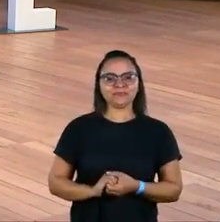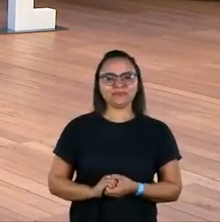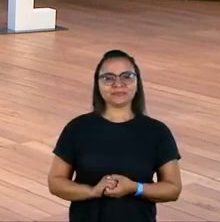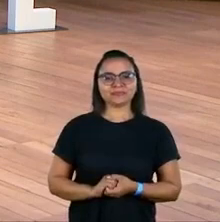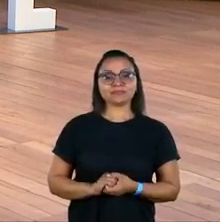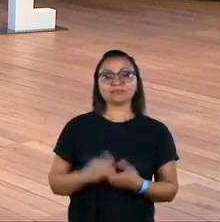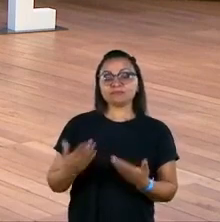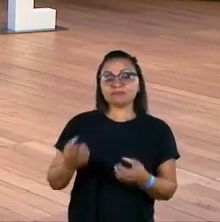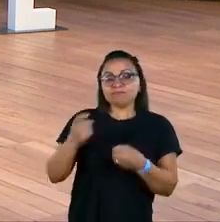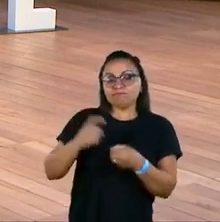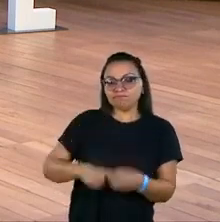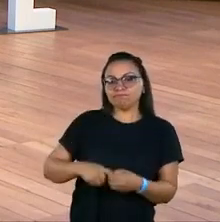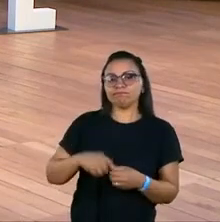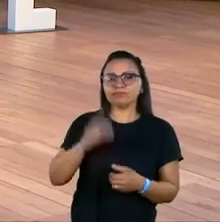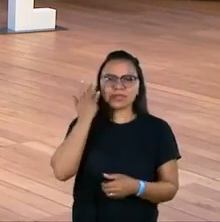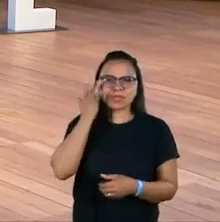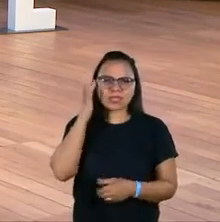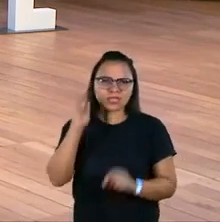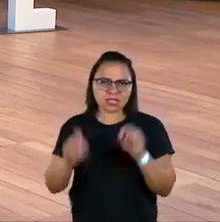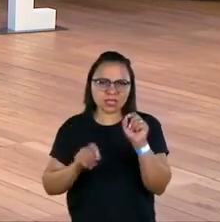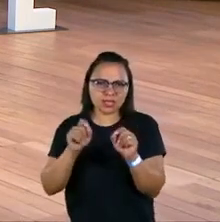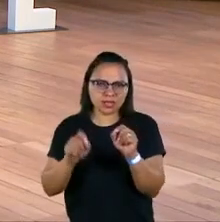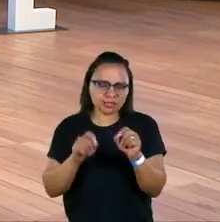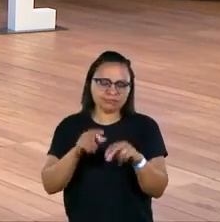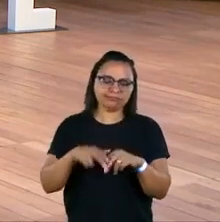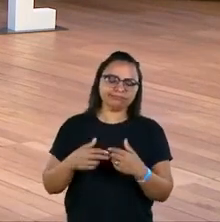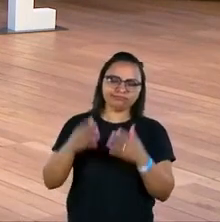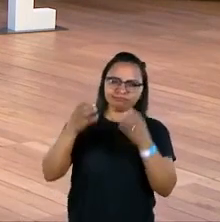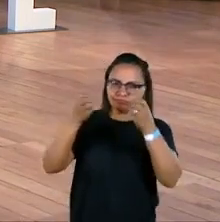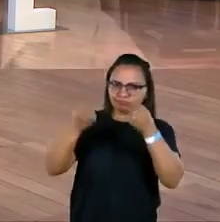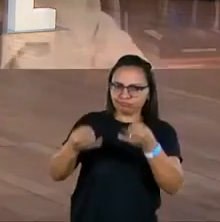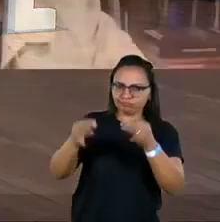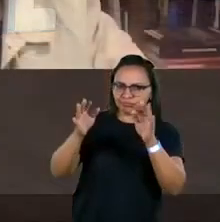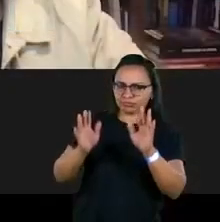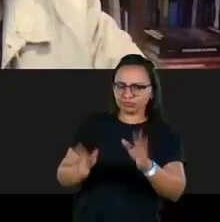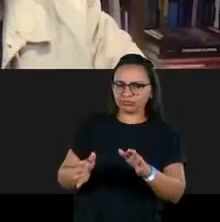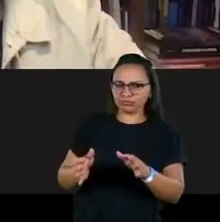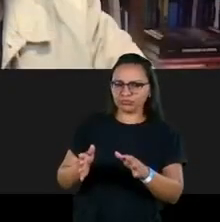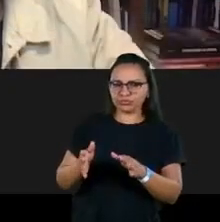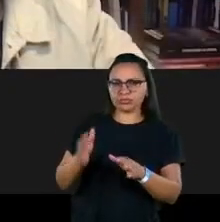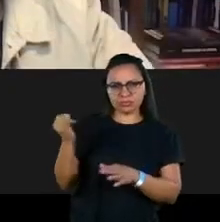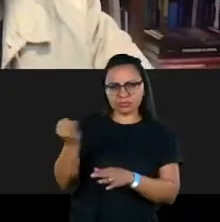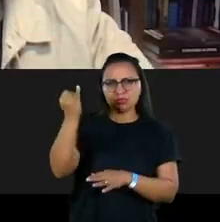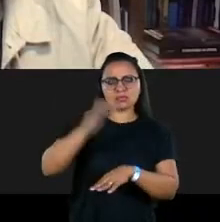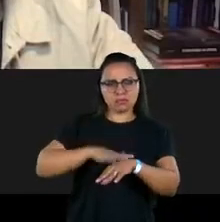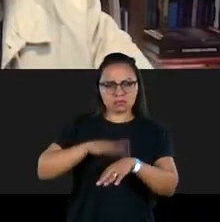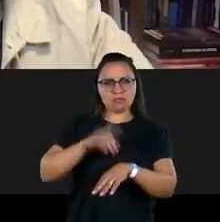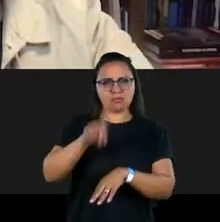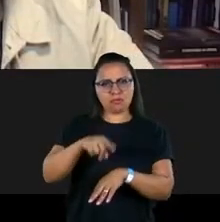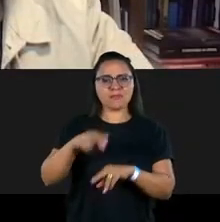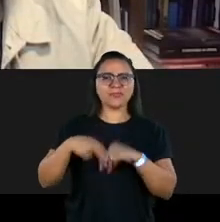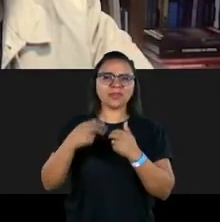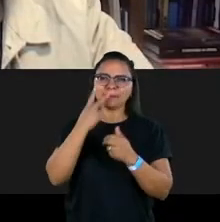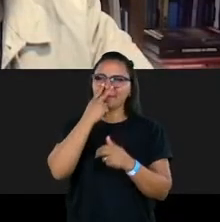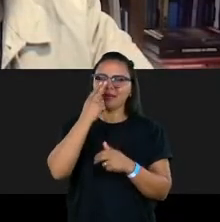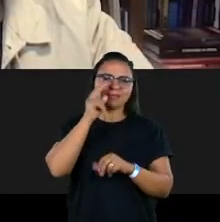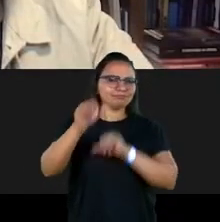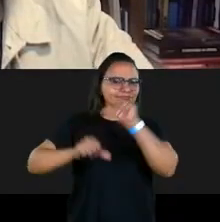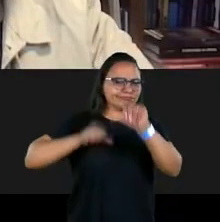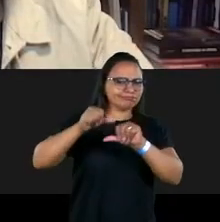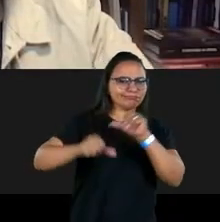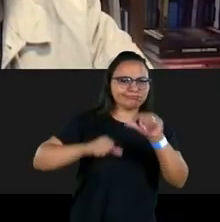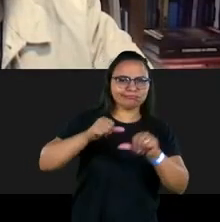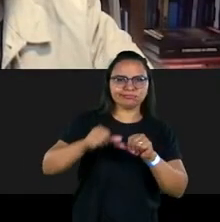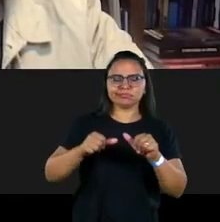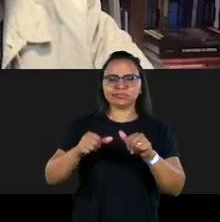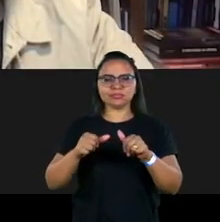Bom, voltando aqui, Luciene, o que eu acho que, assim, a fala do Prit, Zezé tem realmente relevância nesse sentido de que há um desmonte de uma maneira mais